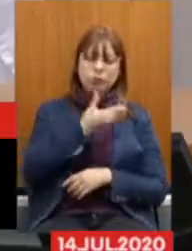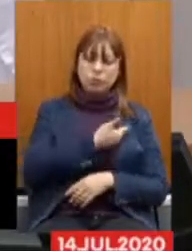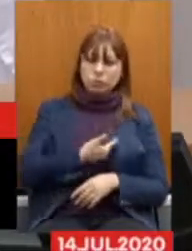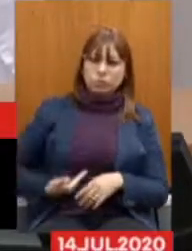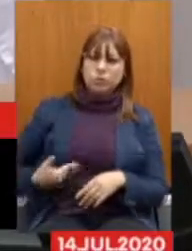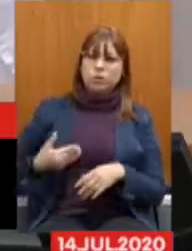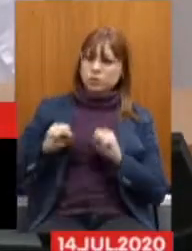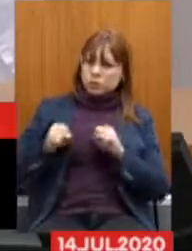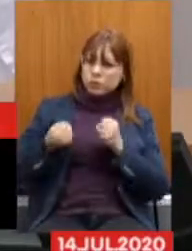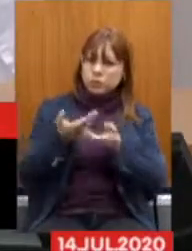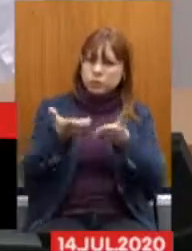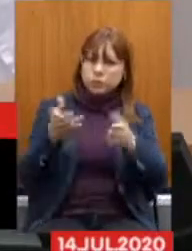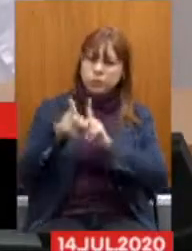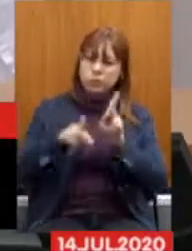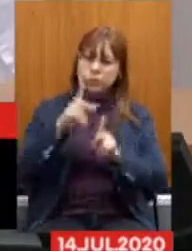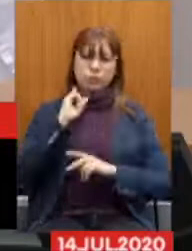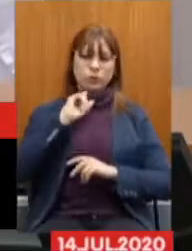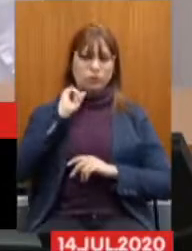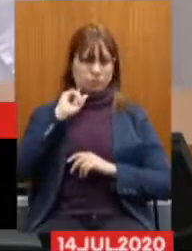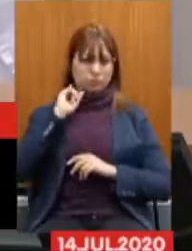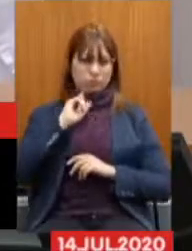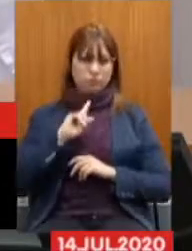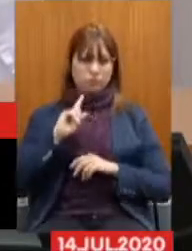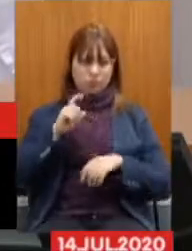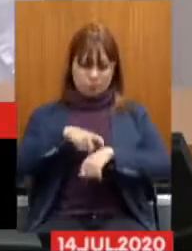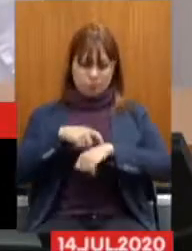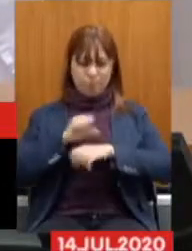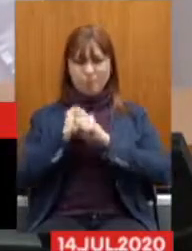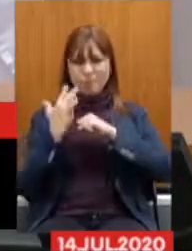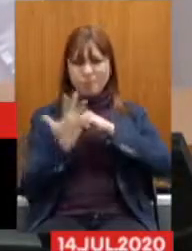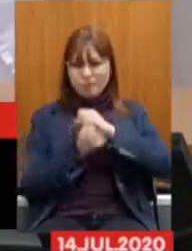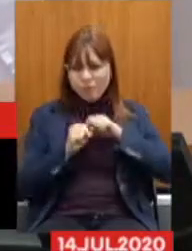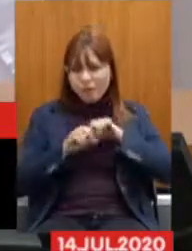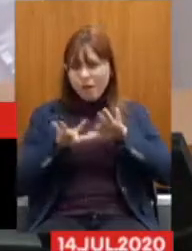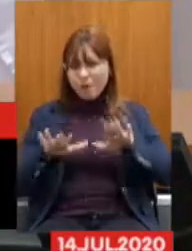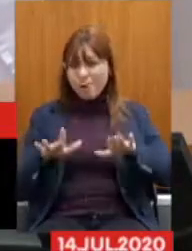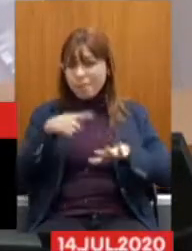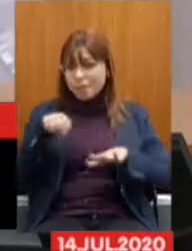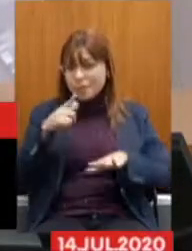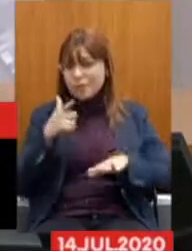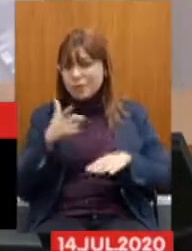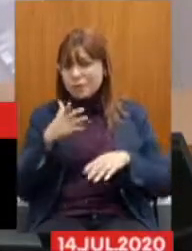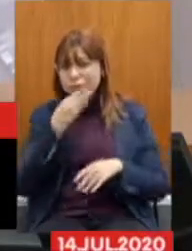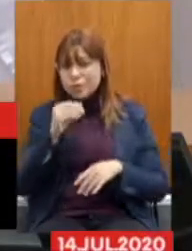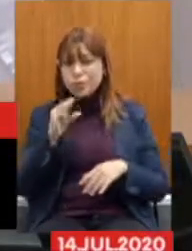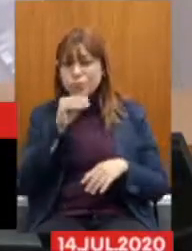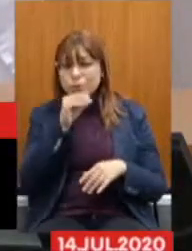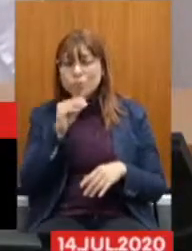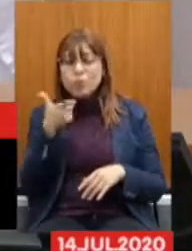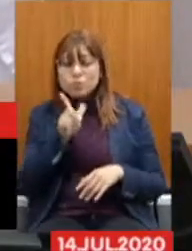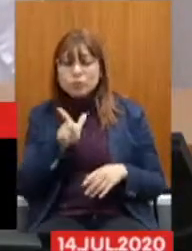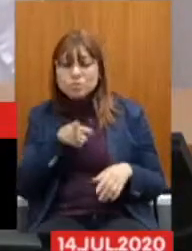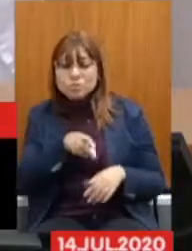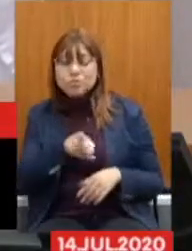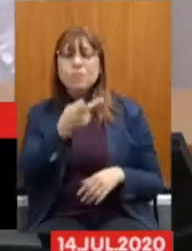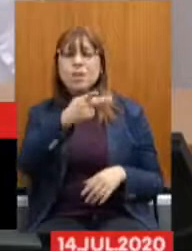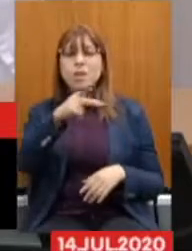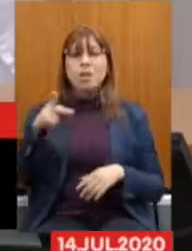a sociedade mineira Nessa pandemia Para que eles tenham condições De continuar o seu trabalho